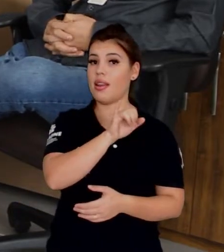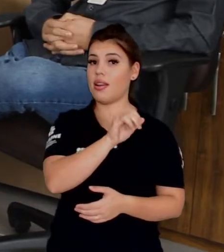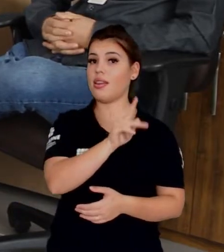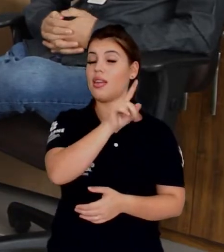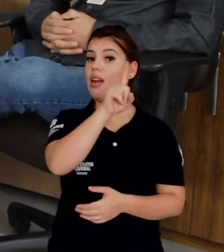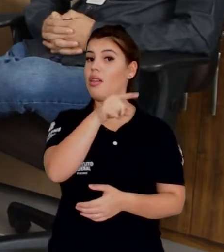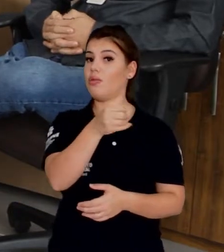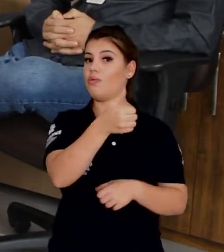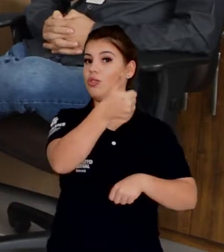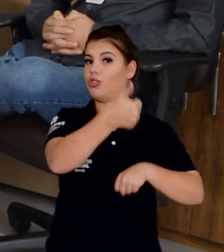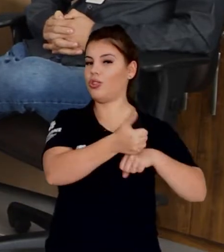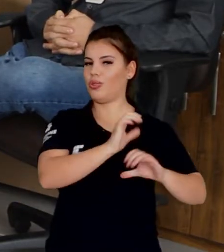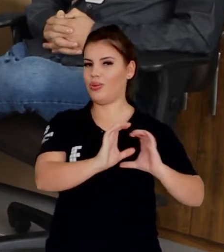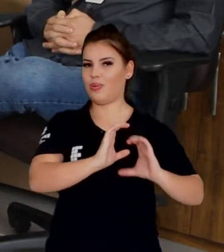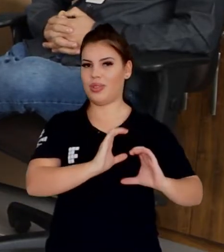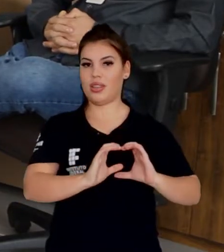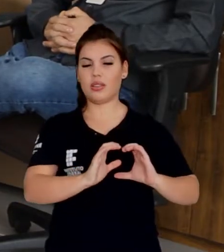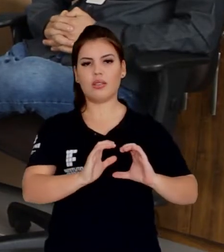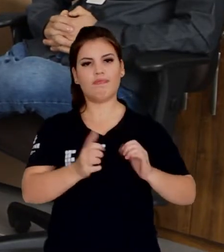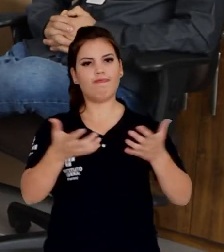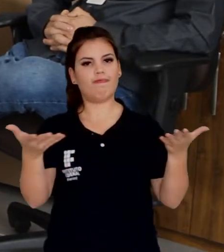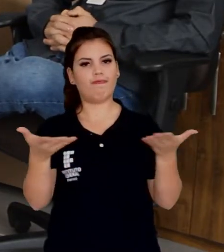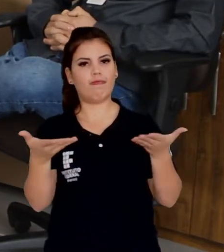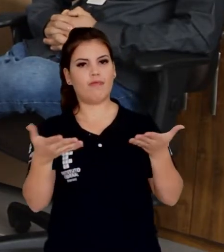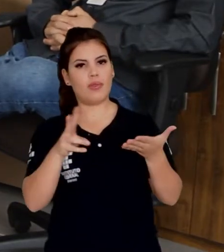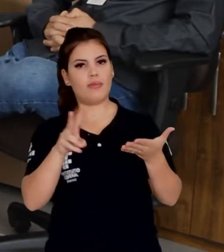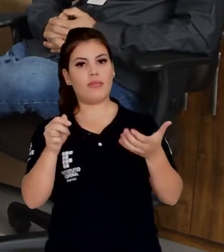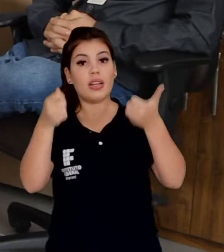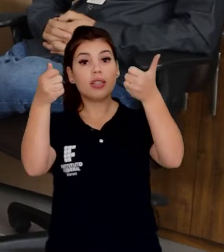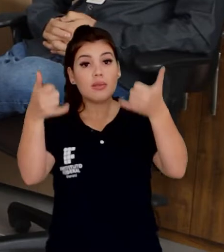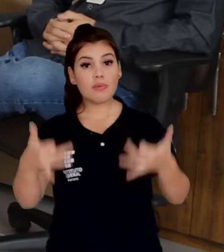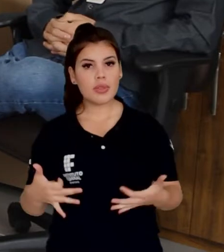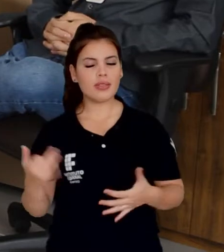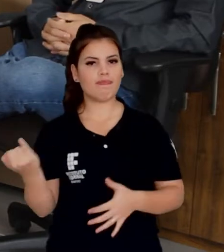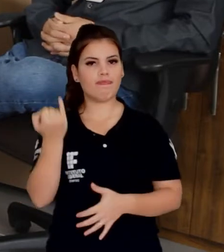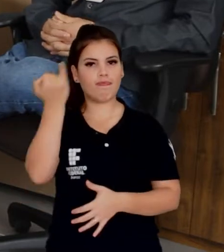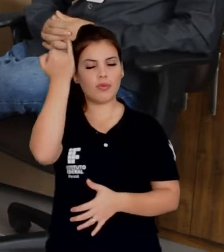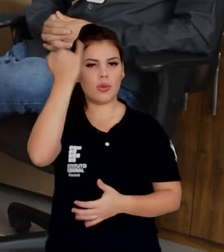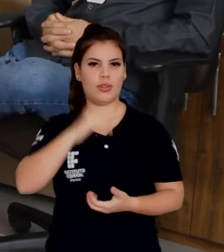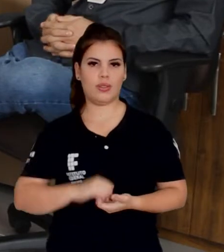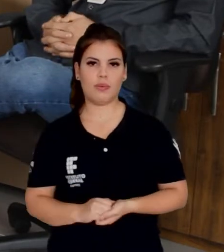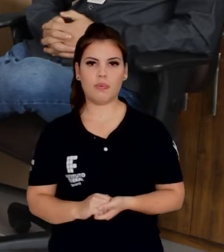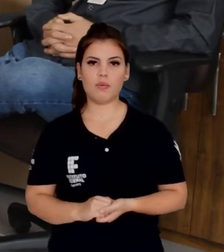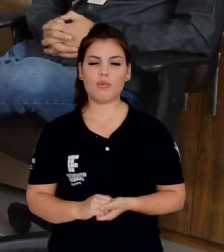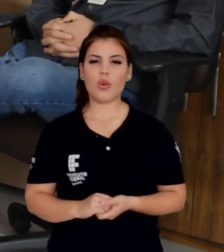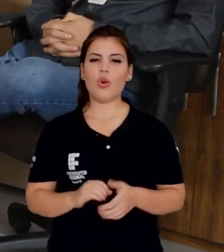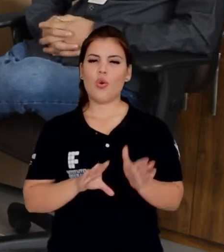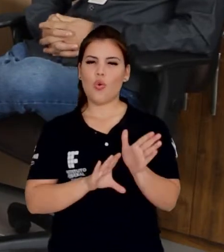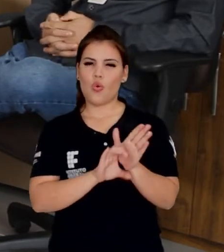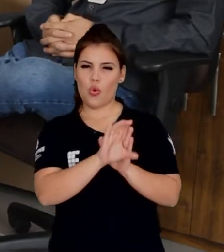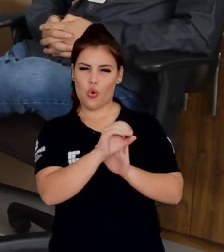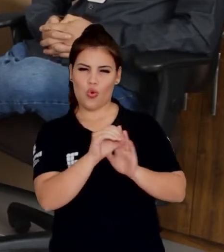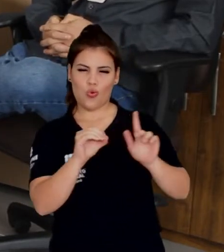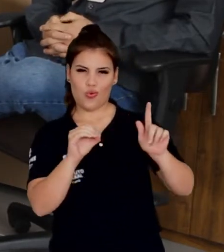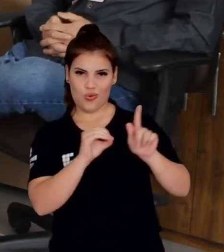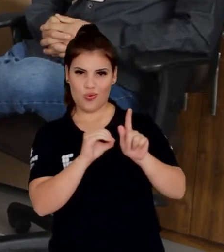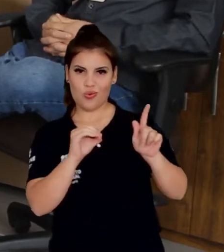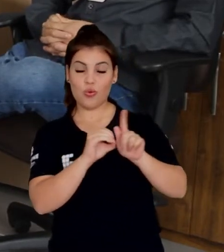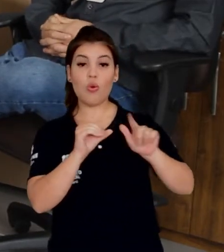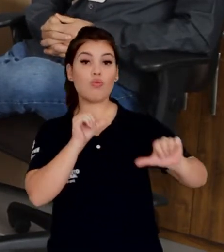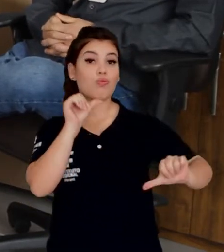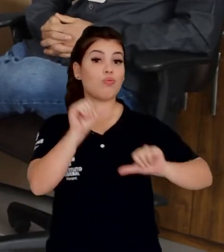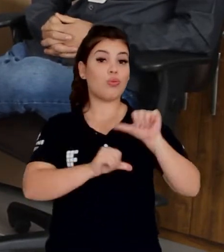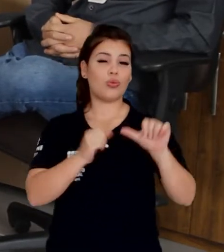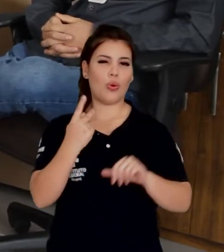conversar com vocês sobre uma questão bastante importante. O Google está mudando a sua política de armazenamento,